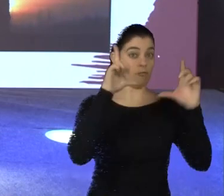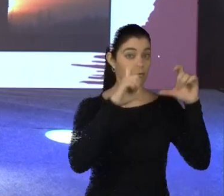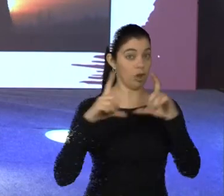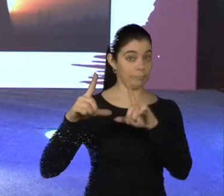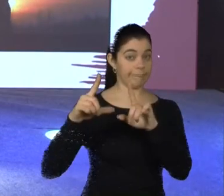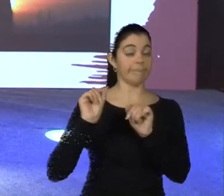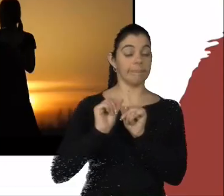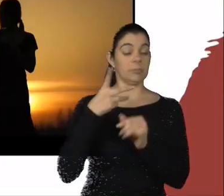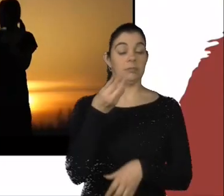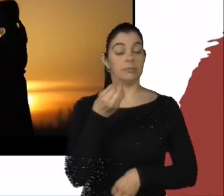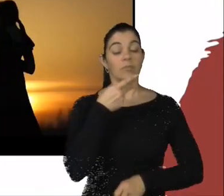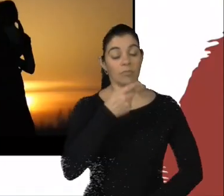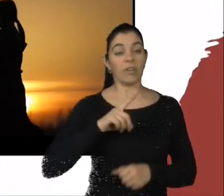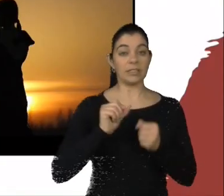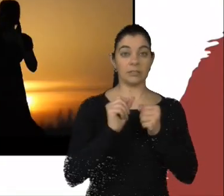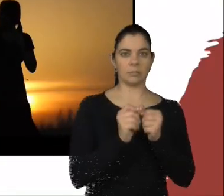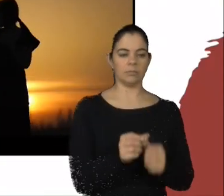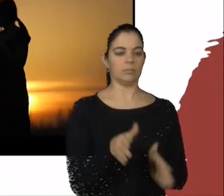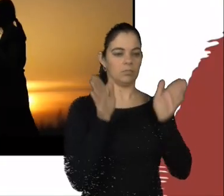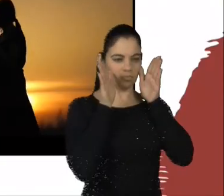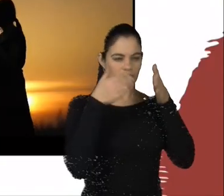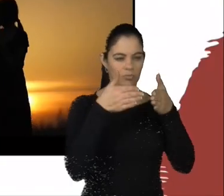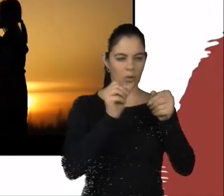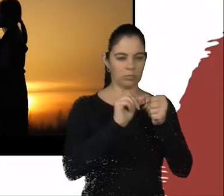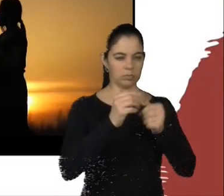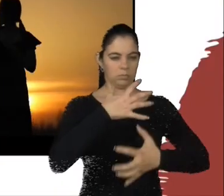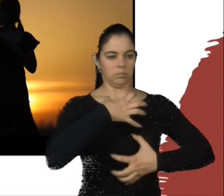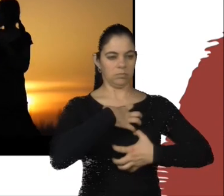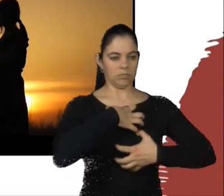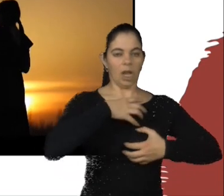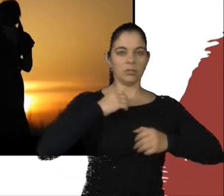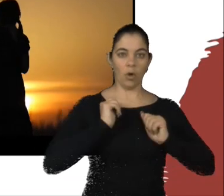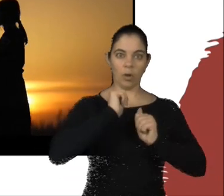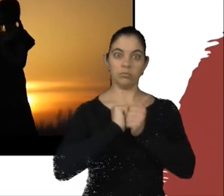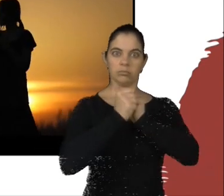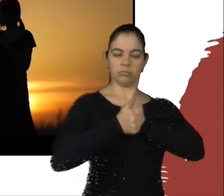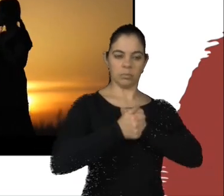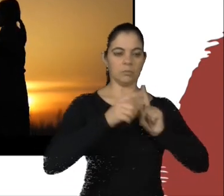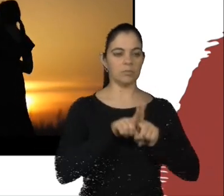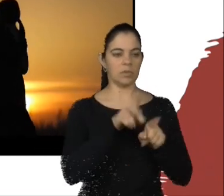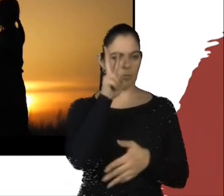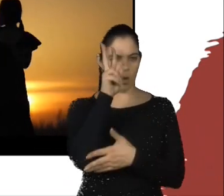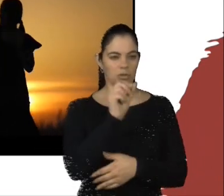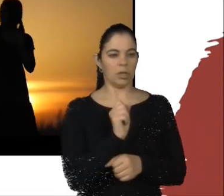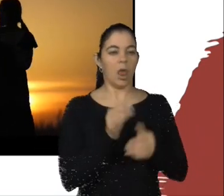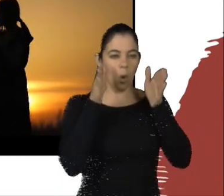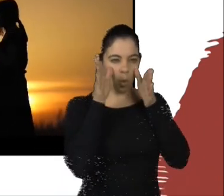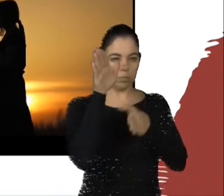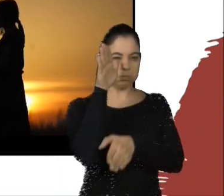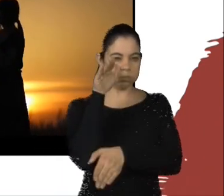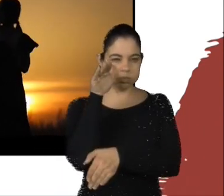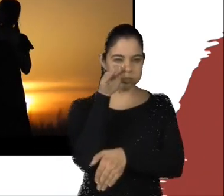de boxe dentro da sua arte marcial. Eu tenho aqui o processo de neurônios em espelho, que através da observação, no que